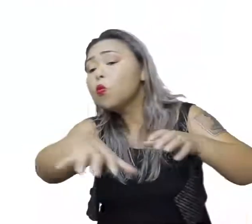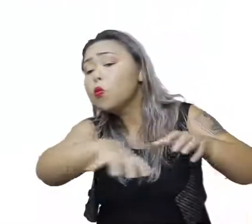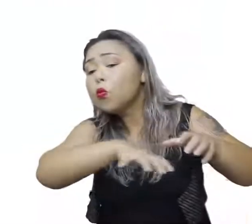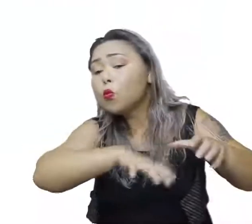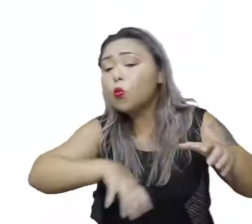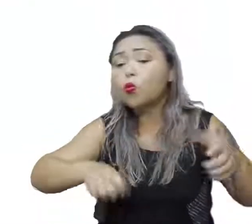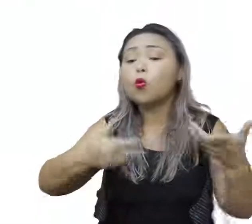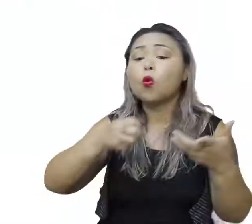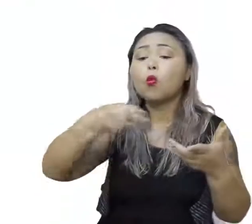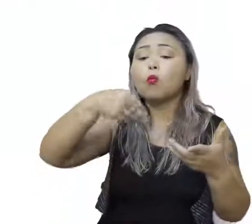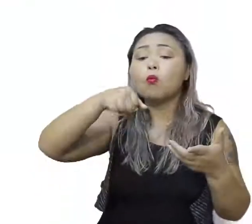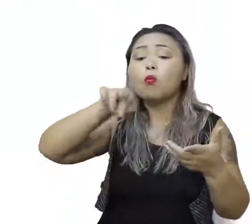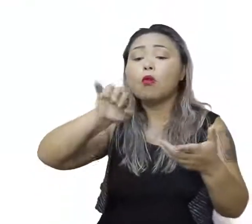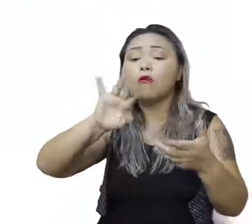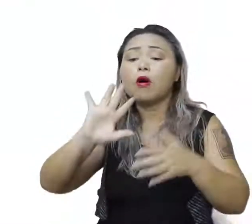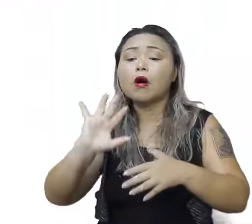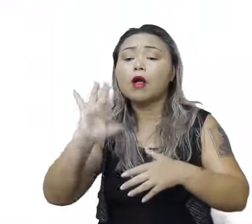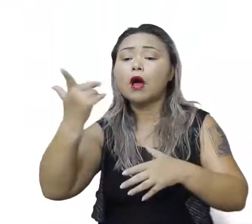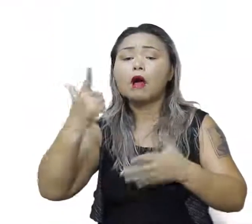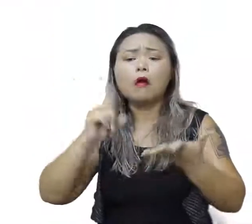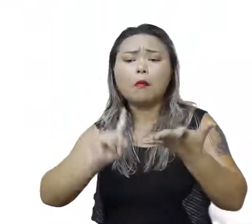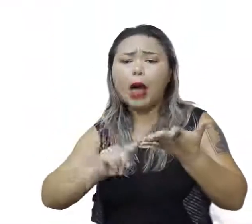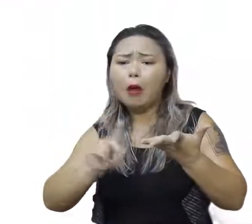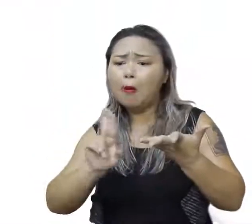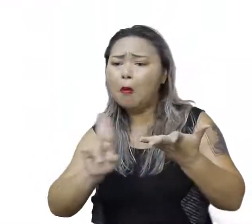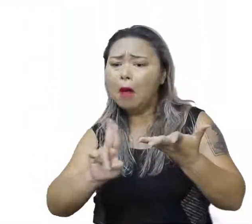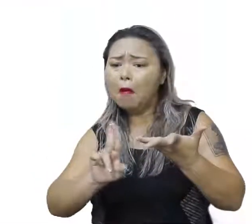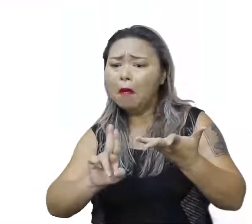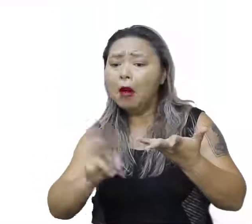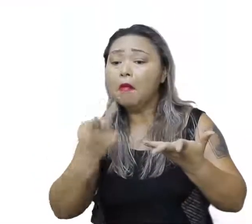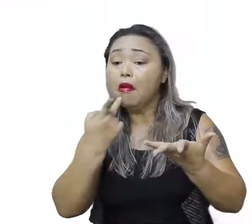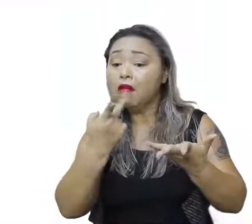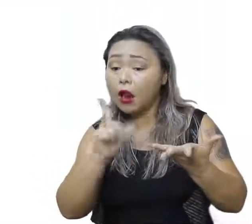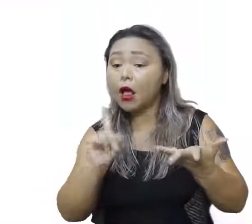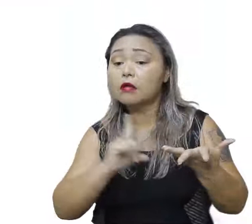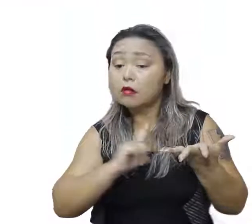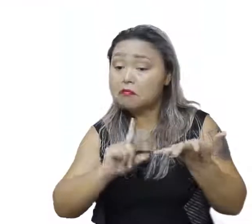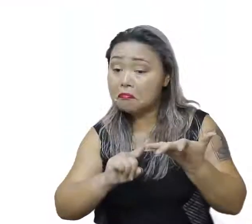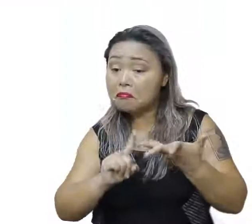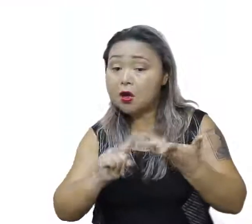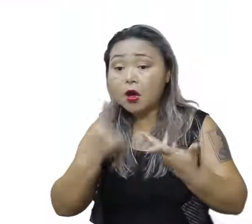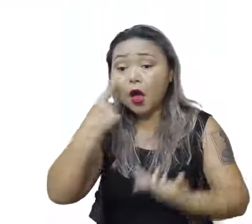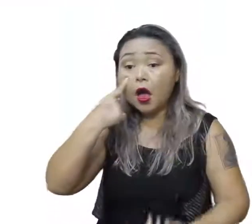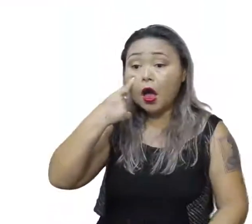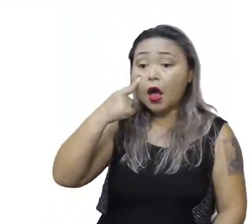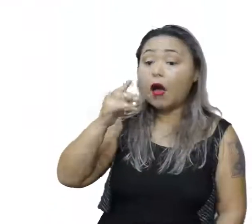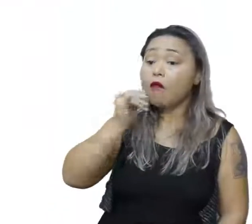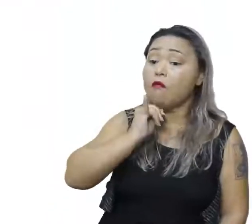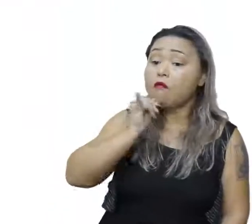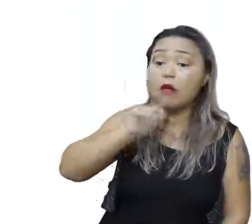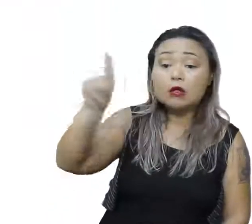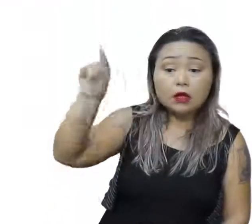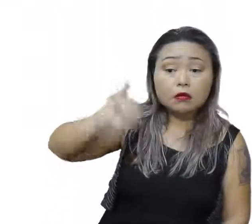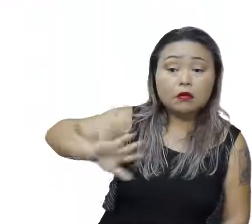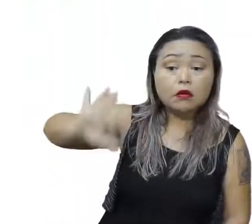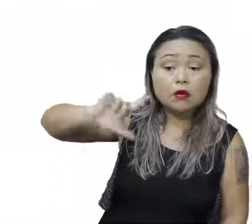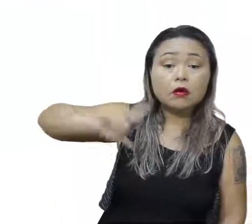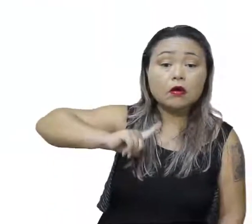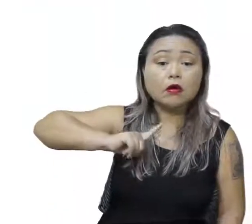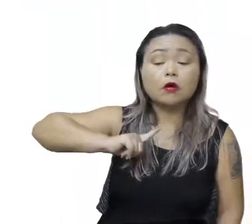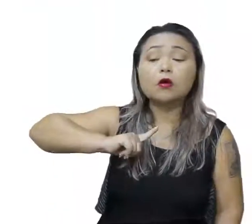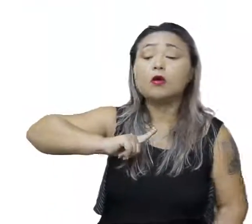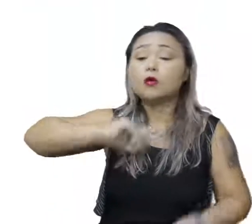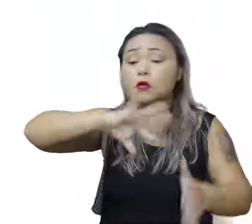portanto, você tem várias maneiras de falar. E um grande exemplo que nós temos aí nessa imagem que você pode observar é o domínio